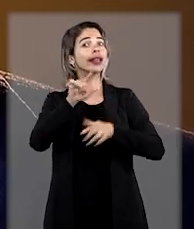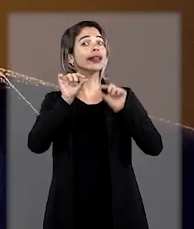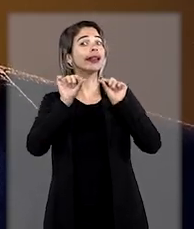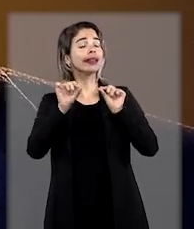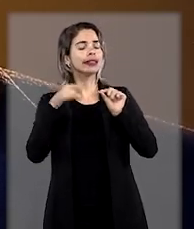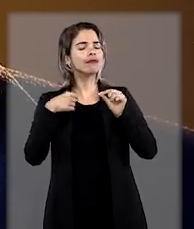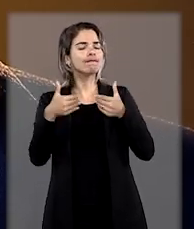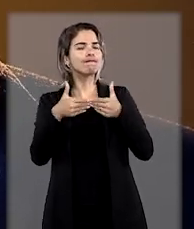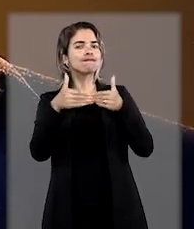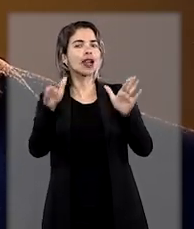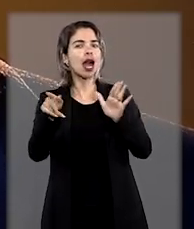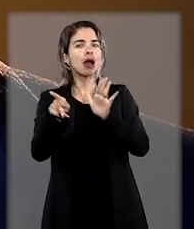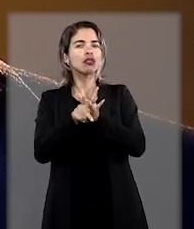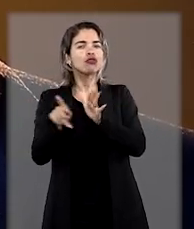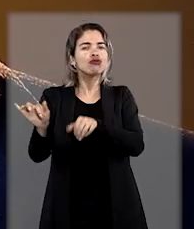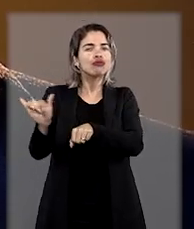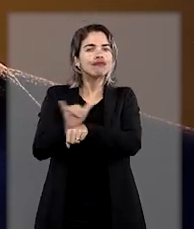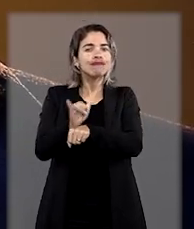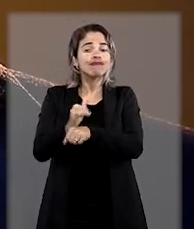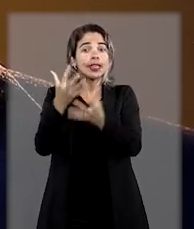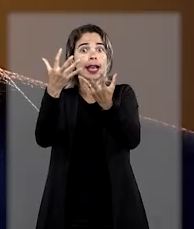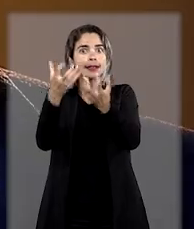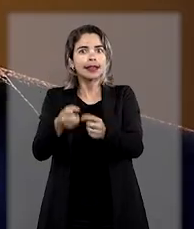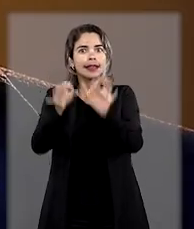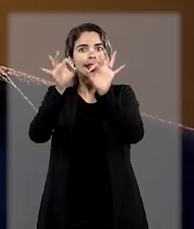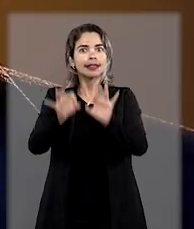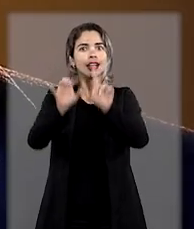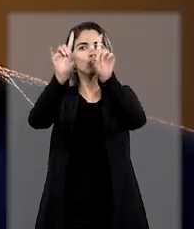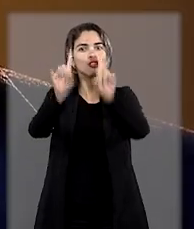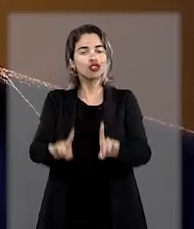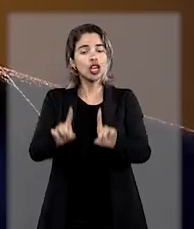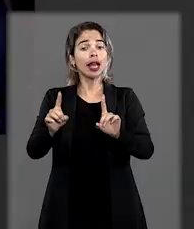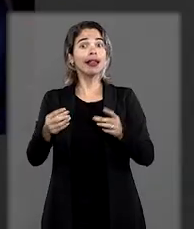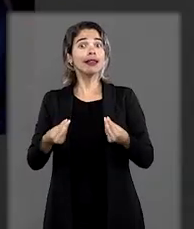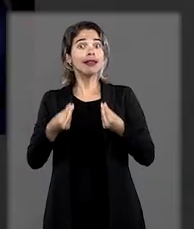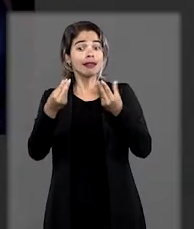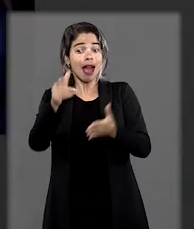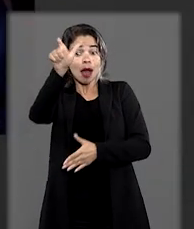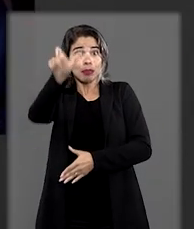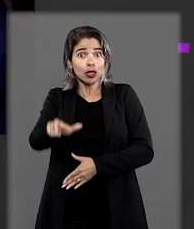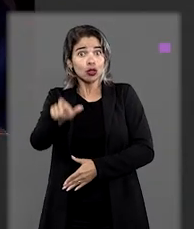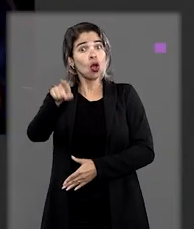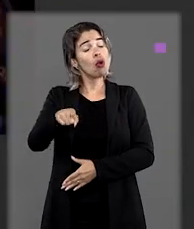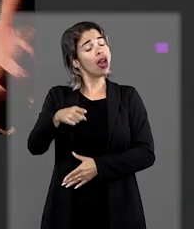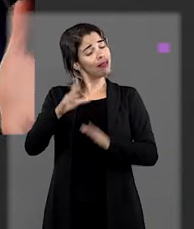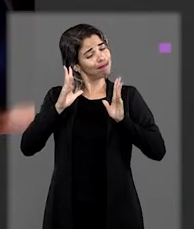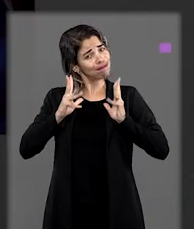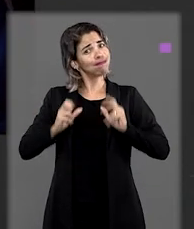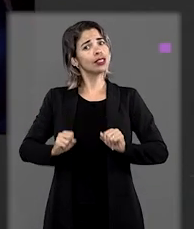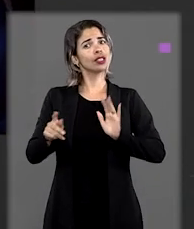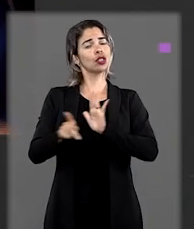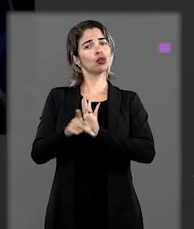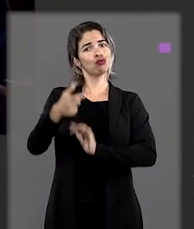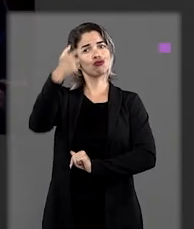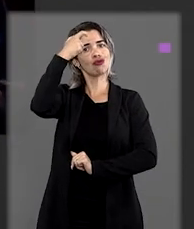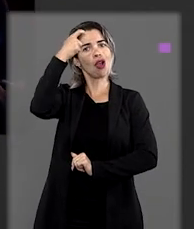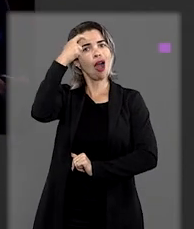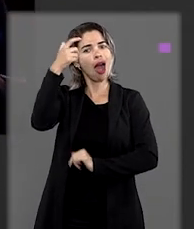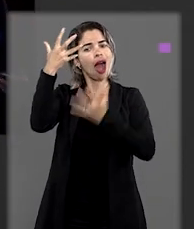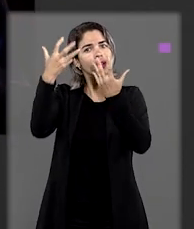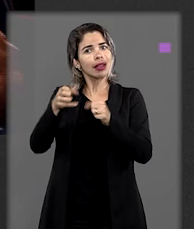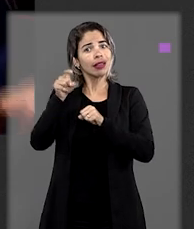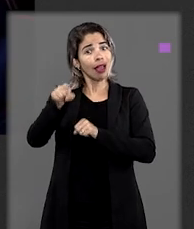firmada Que está abrindo portas para o reconhecimento dos direitos. É dar a um indivíduo a sua dignidade, é